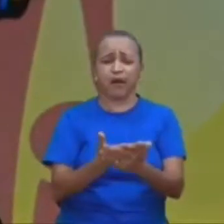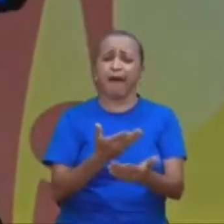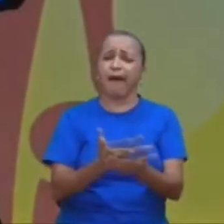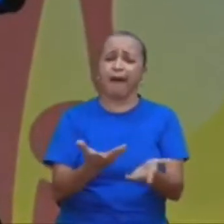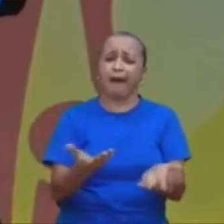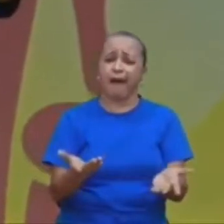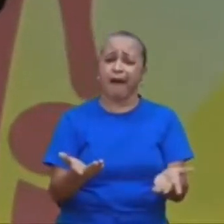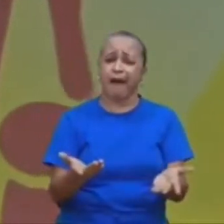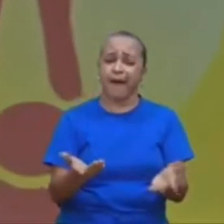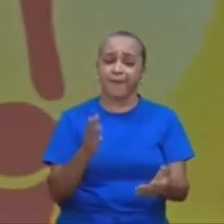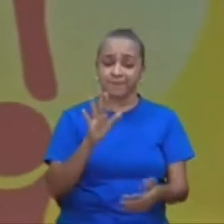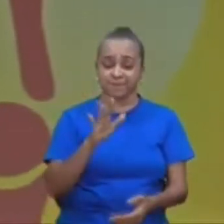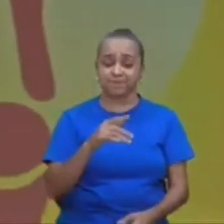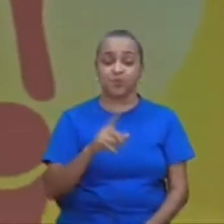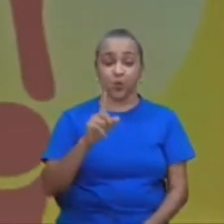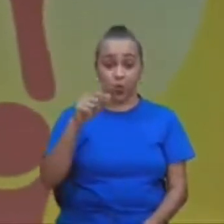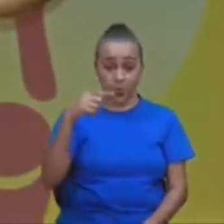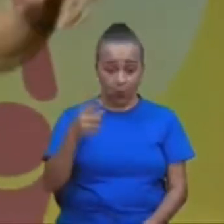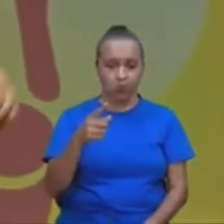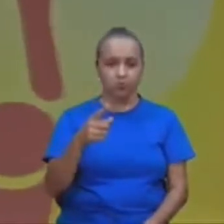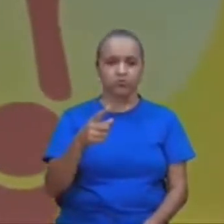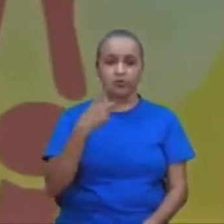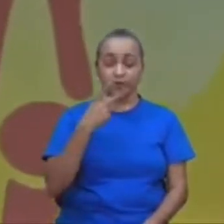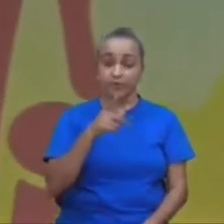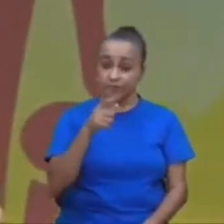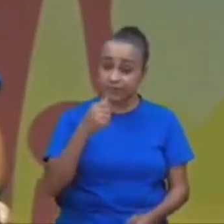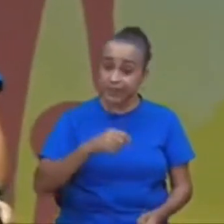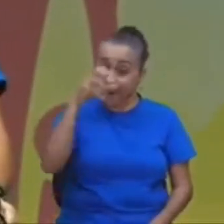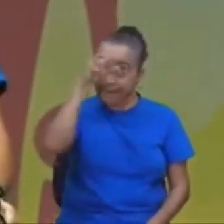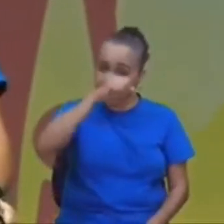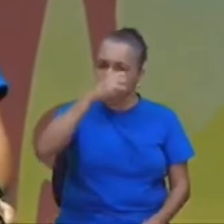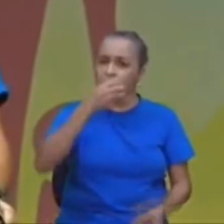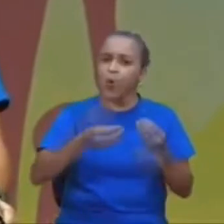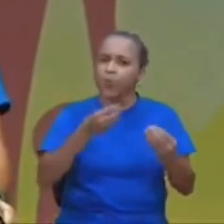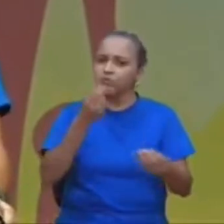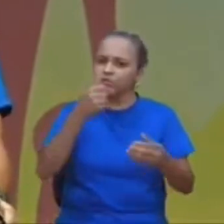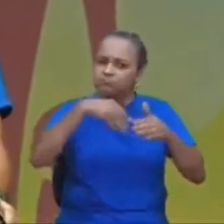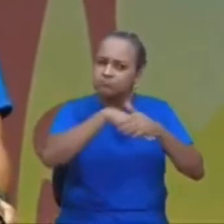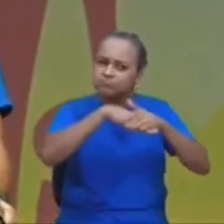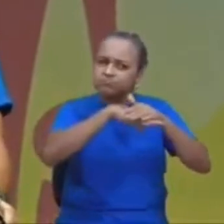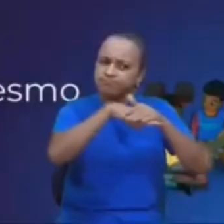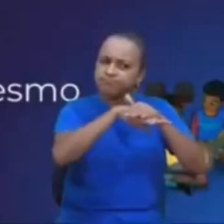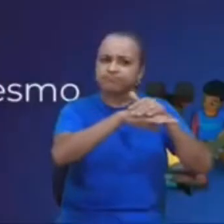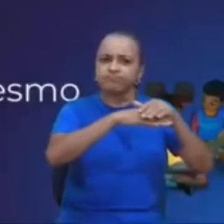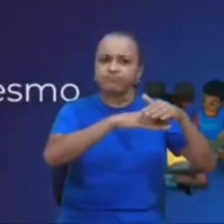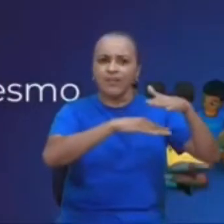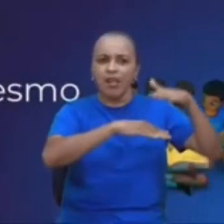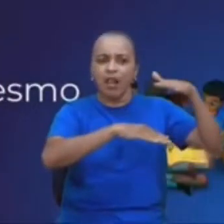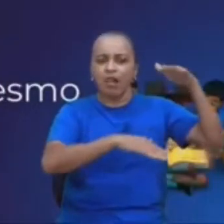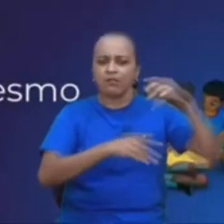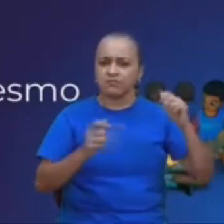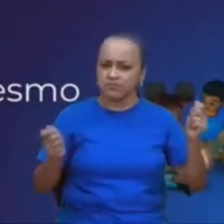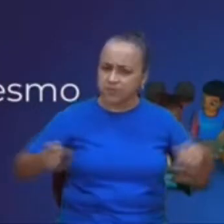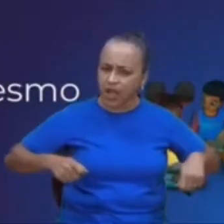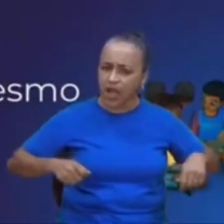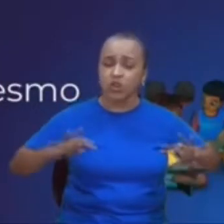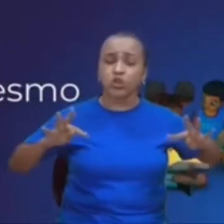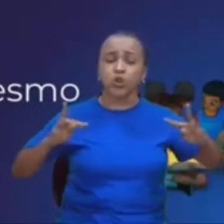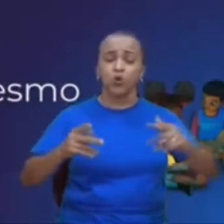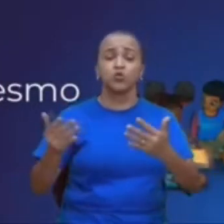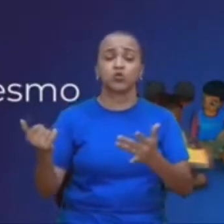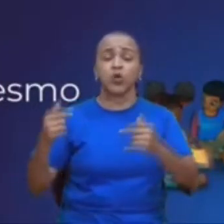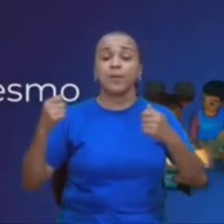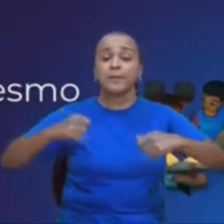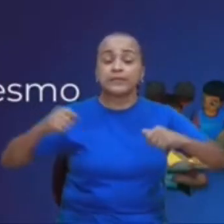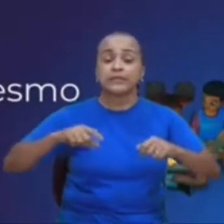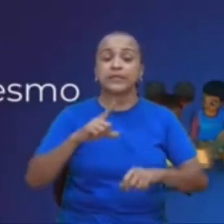ó, o próximo ponto, é, aprenda a investir agora, mesmo com pouco, todo jovem, devia já